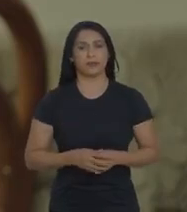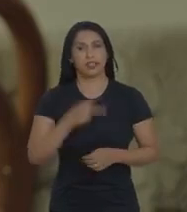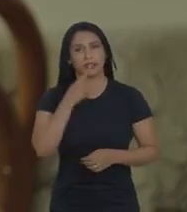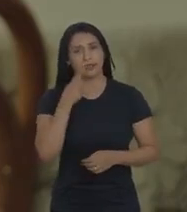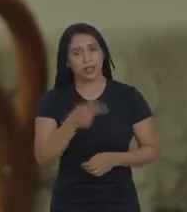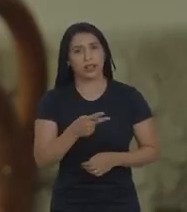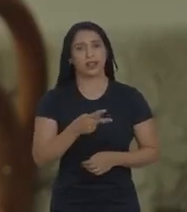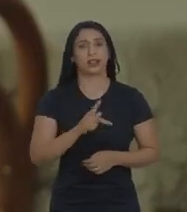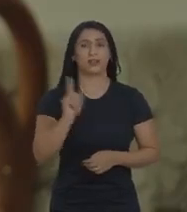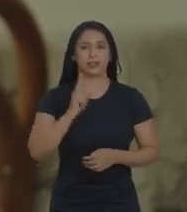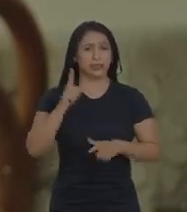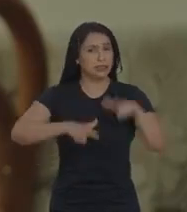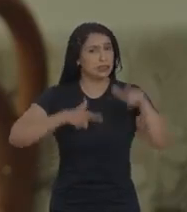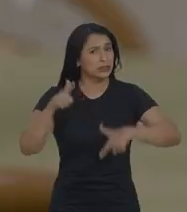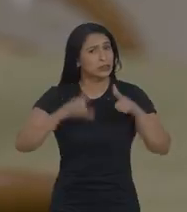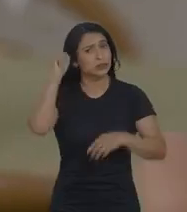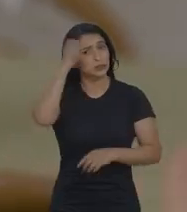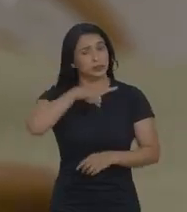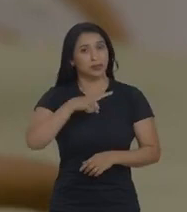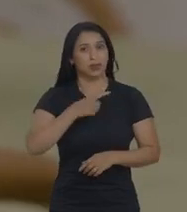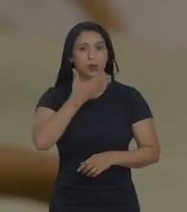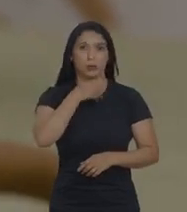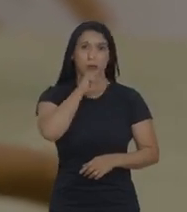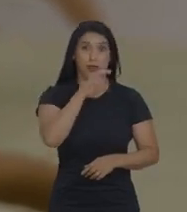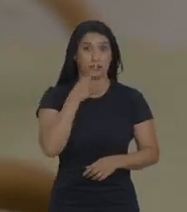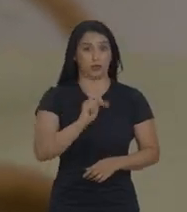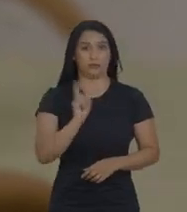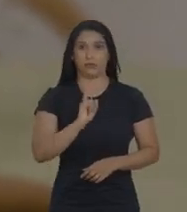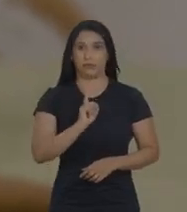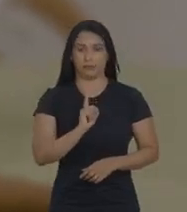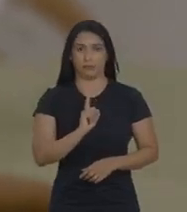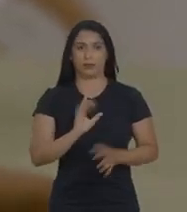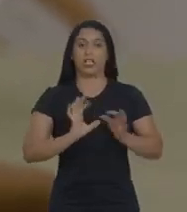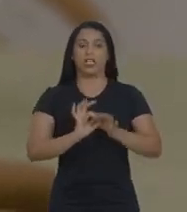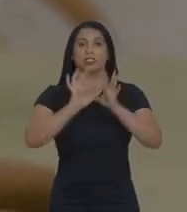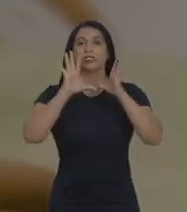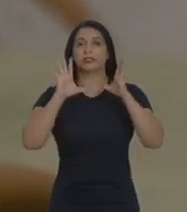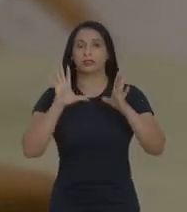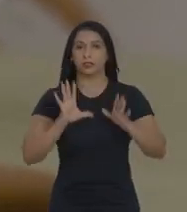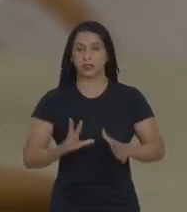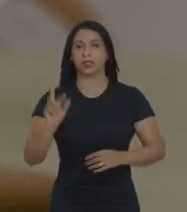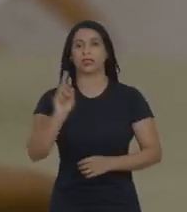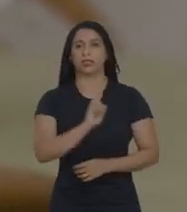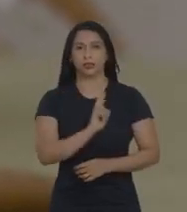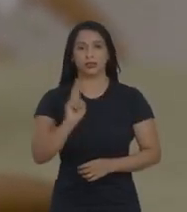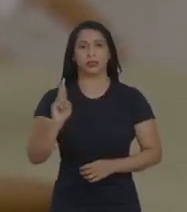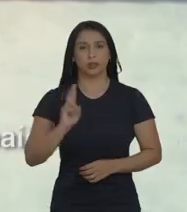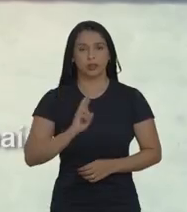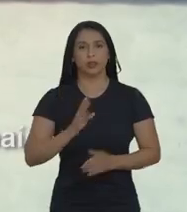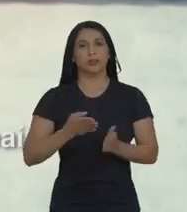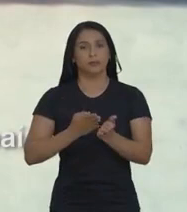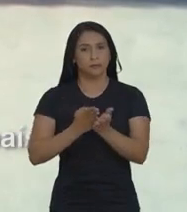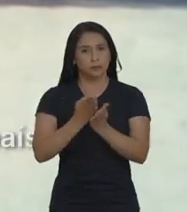convenci, era muito trabalhoso. E o pai me disse, Tereza, deixe Rodrigo se